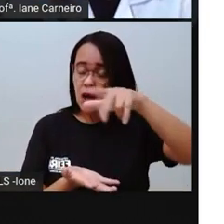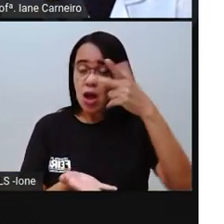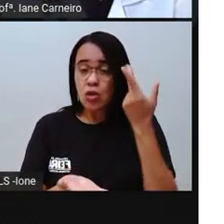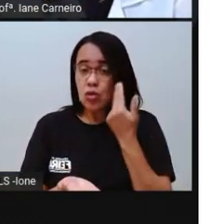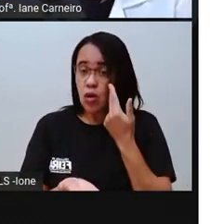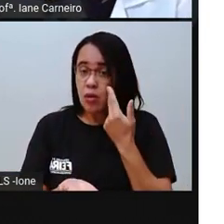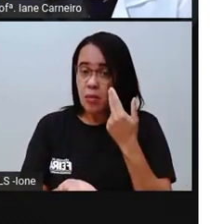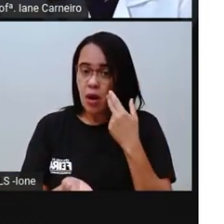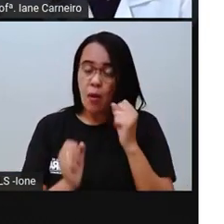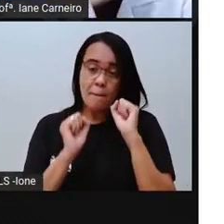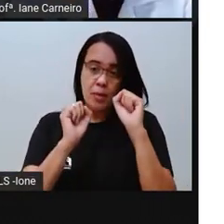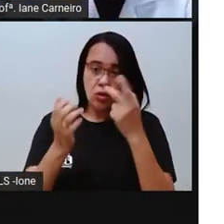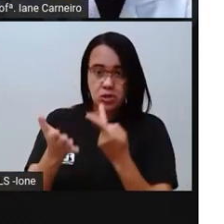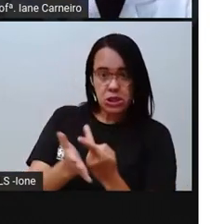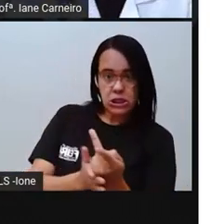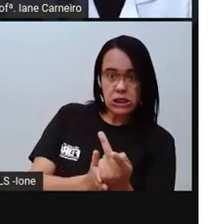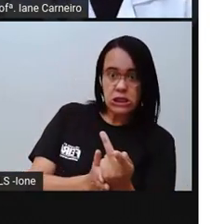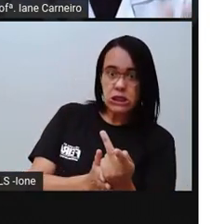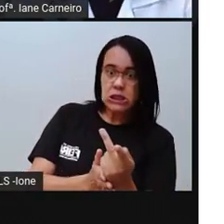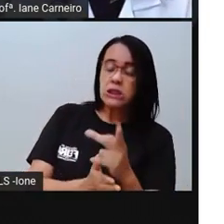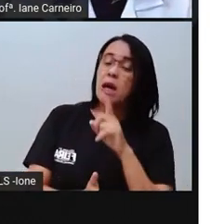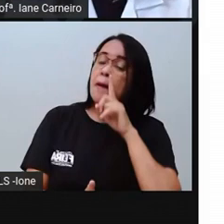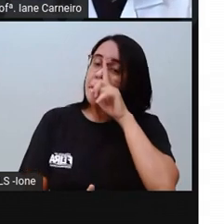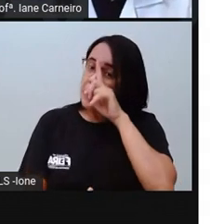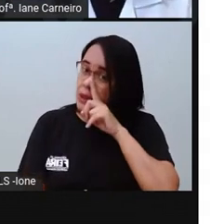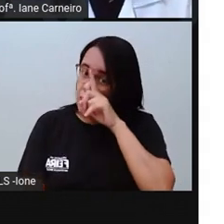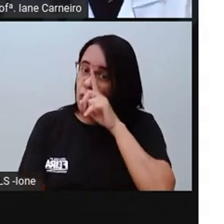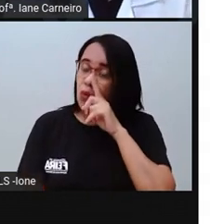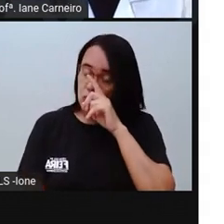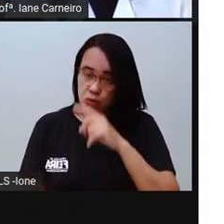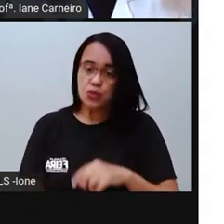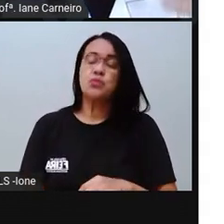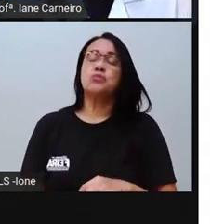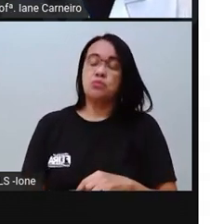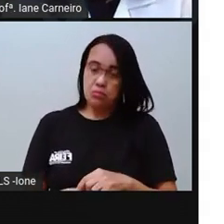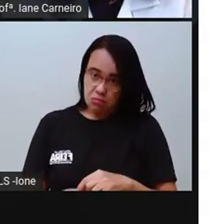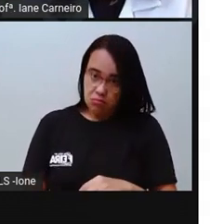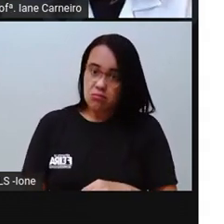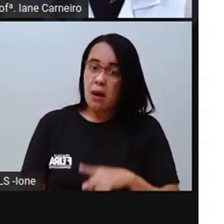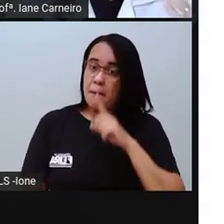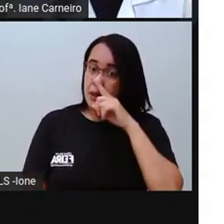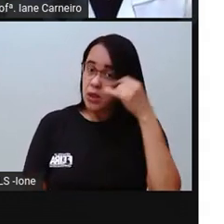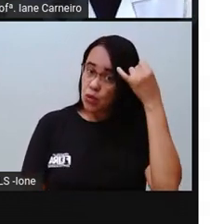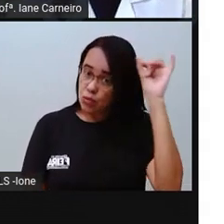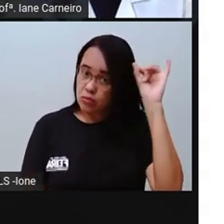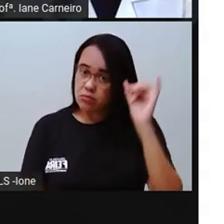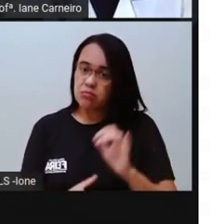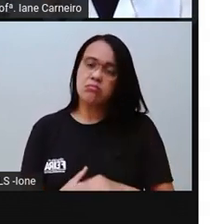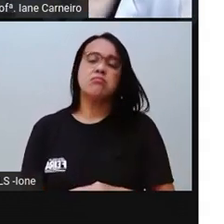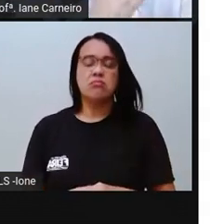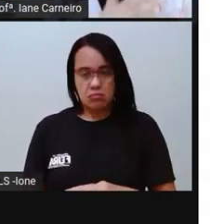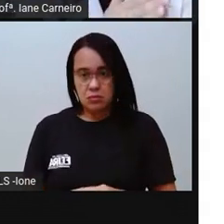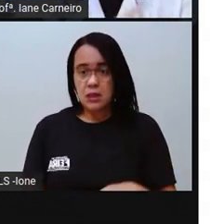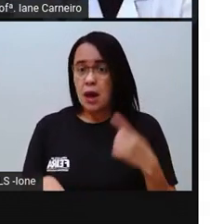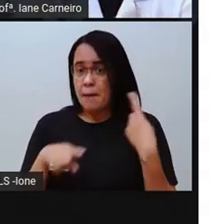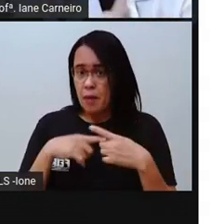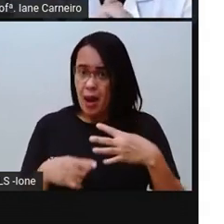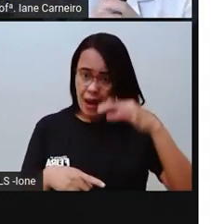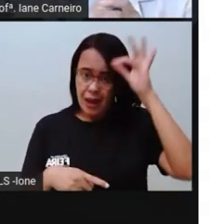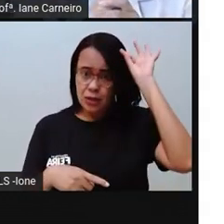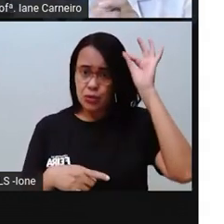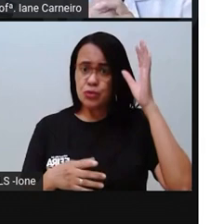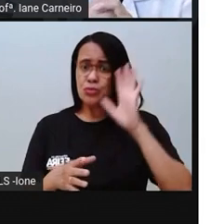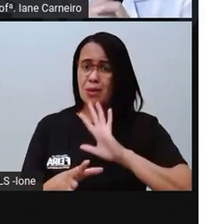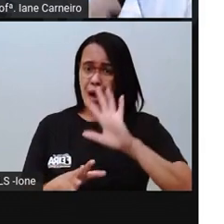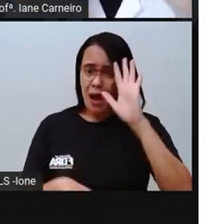e não se machucar, certo? Porque pode cortar a mão. Adulto corta a mão, imagine criança que não tem habilidade, né? De